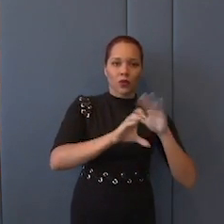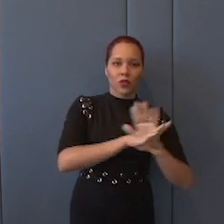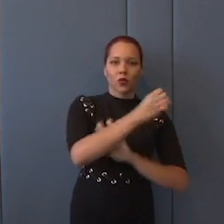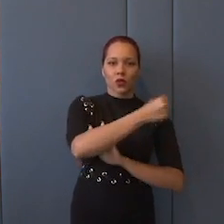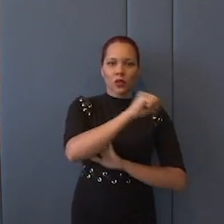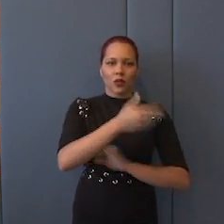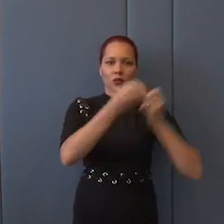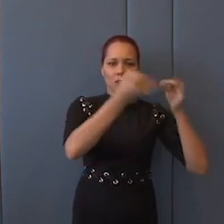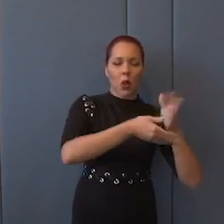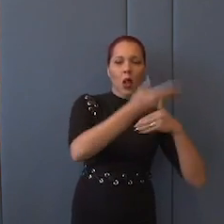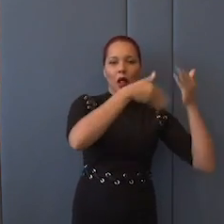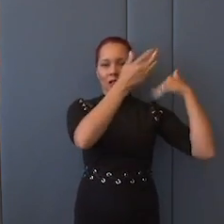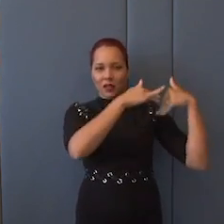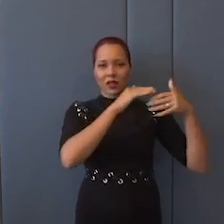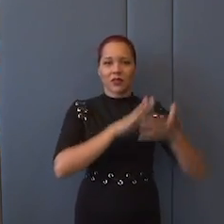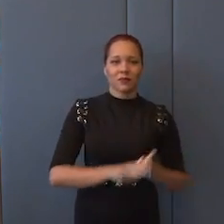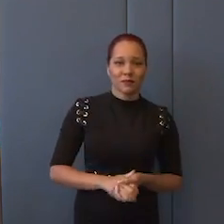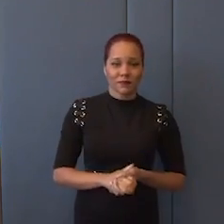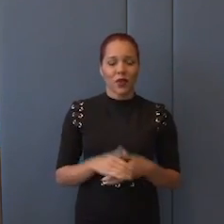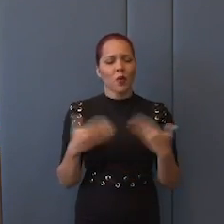manifestou há mais de 20 anos? Obrigado.